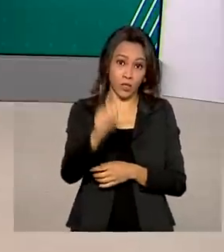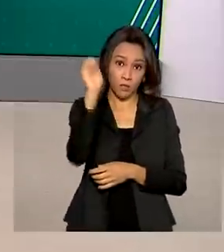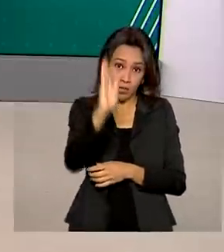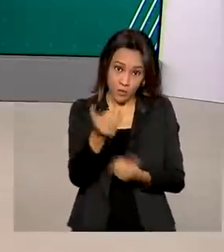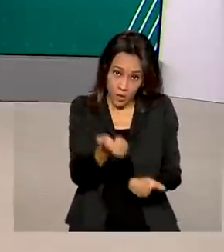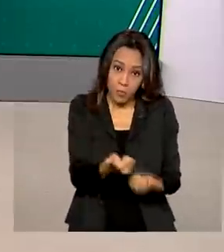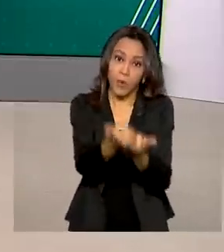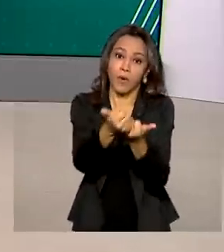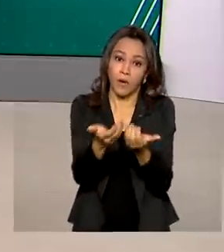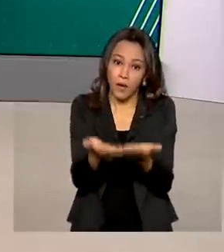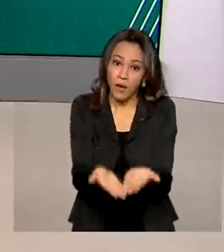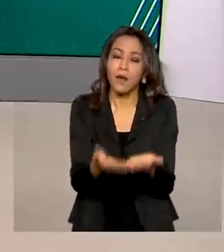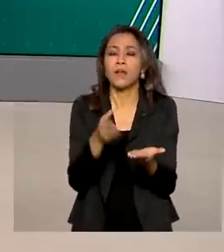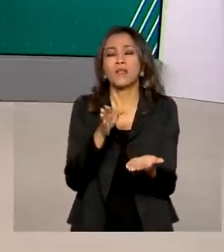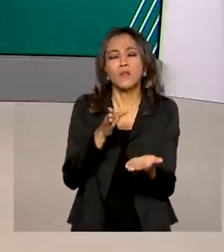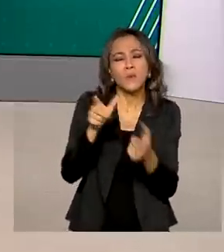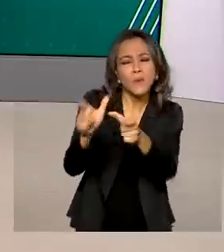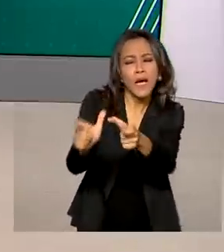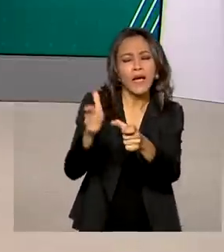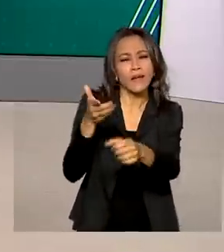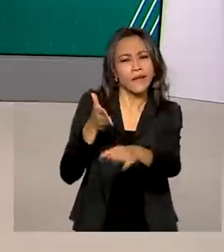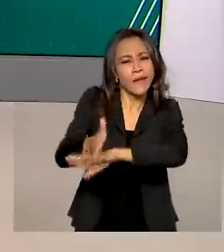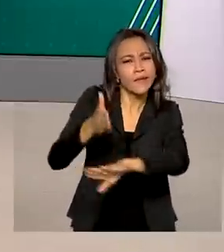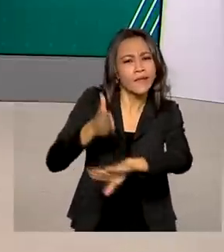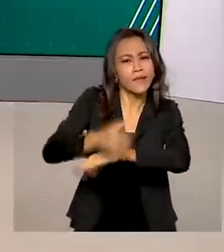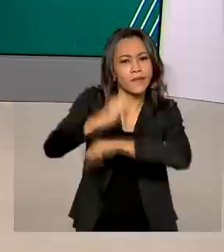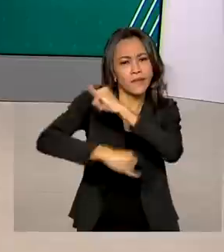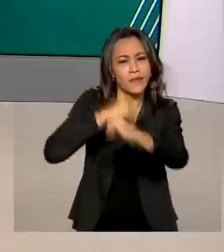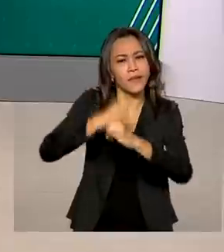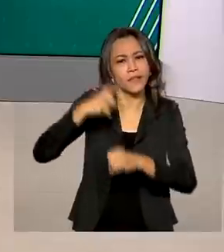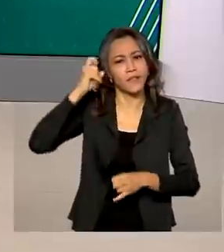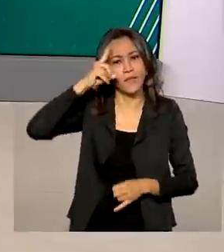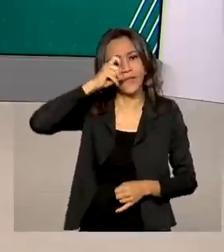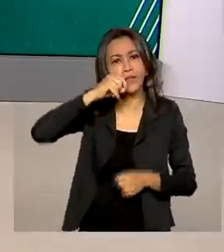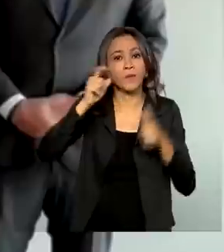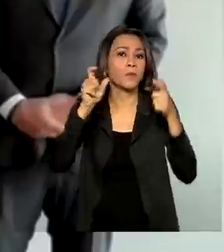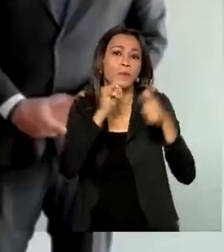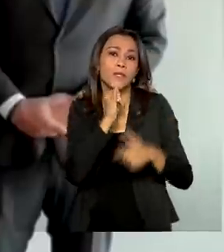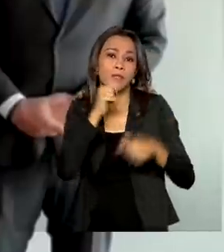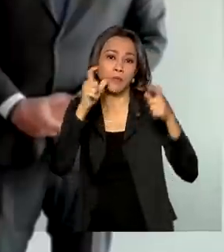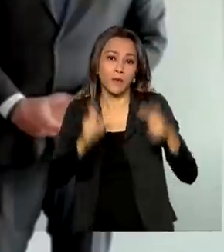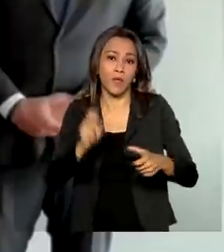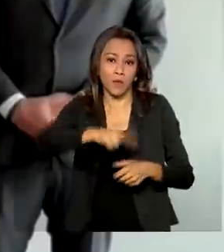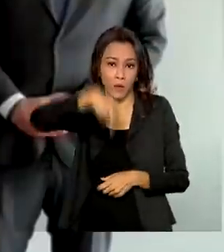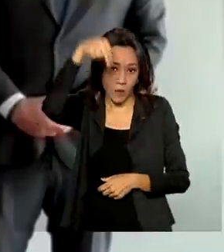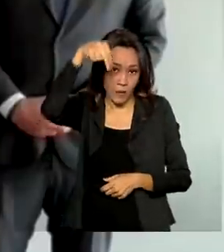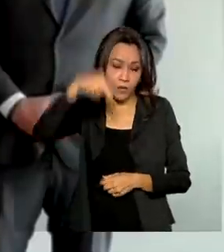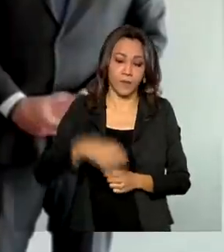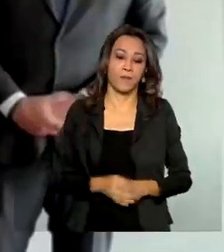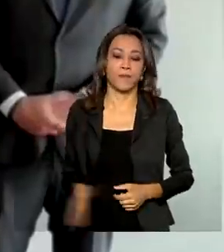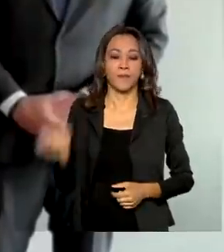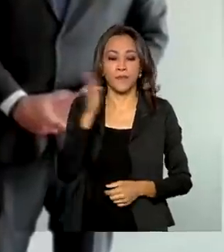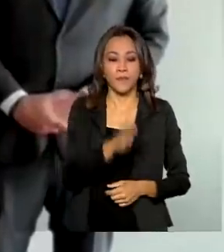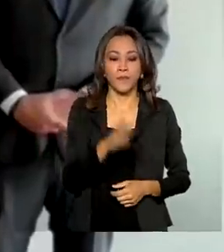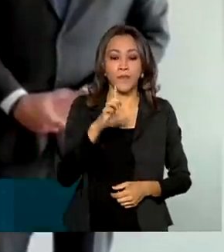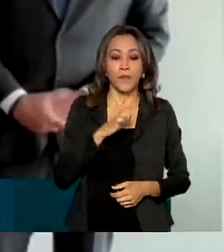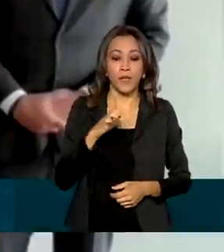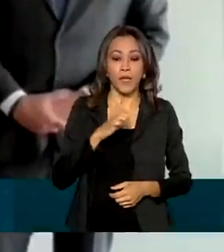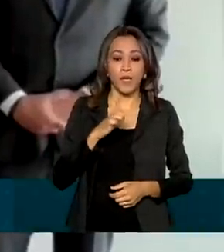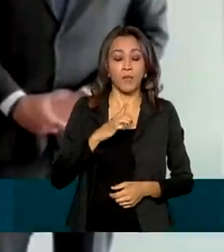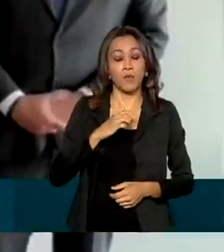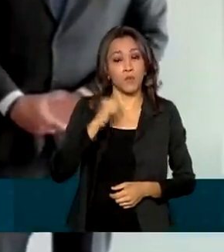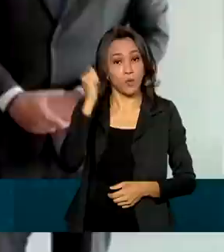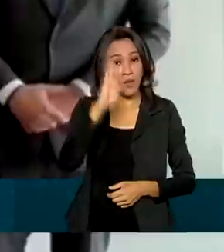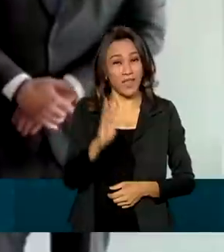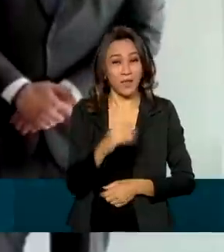especialmente onde o acesso à internet é mais precário, como a região norte. Nós temos hoje no Brasil ainda 40 milhões